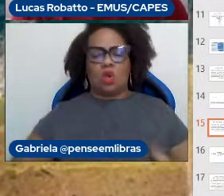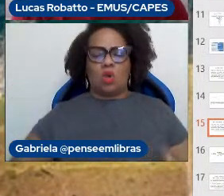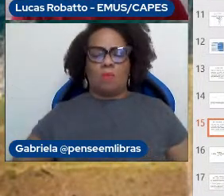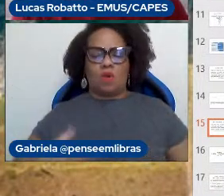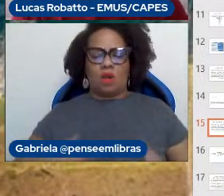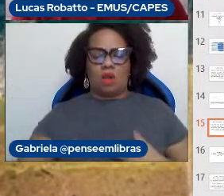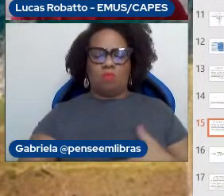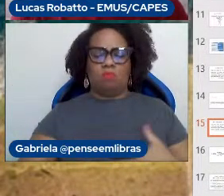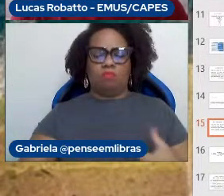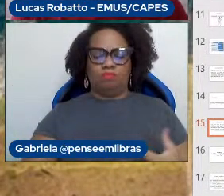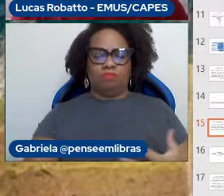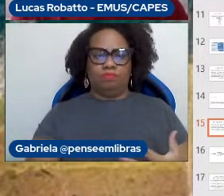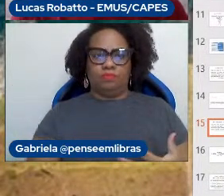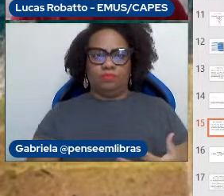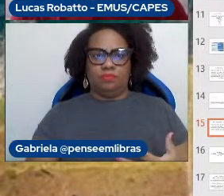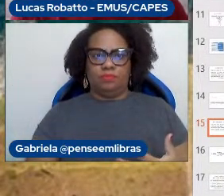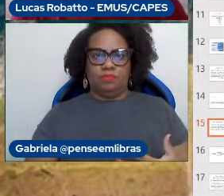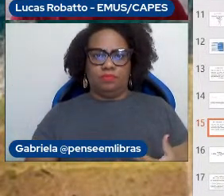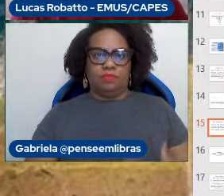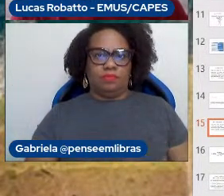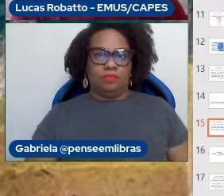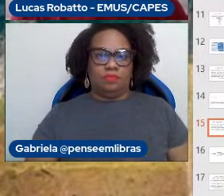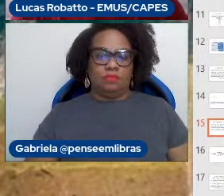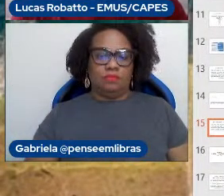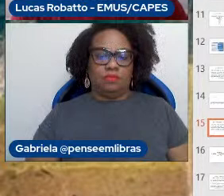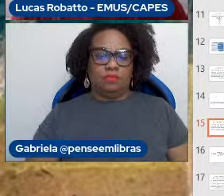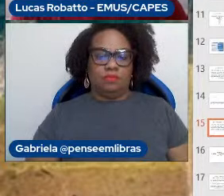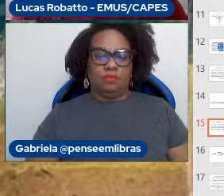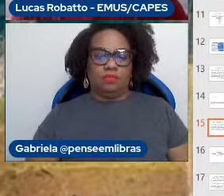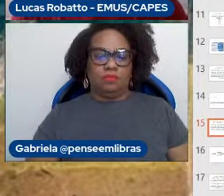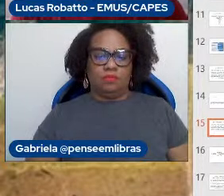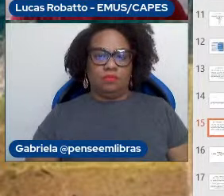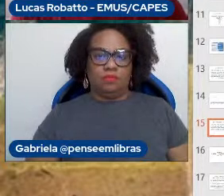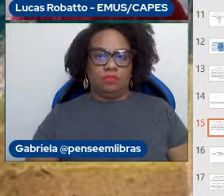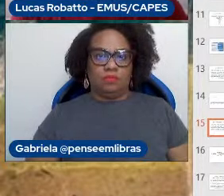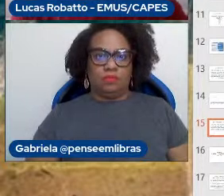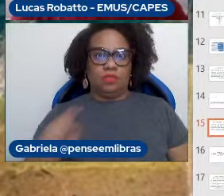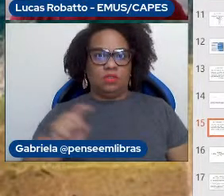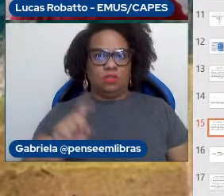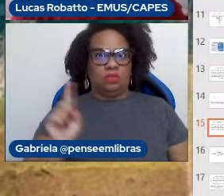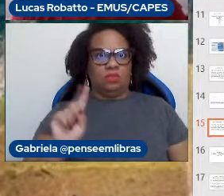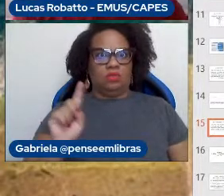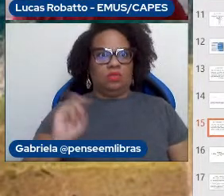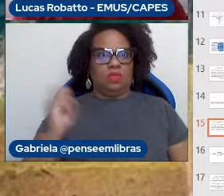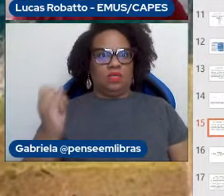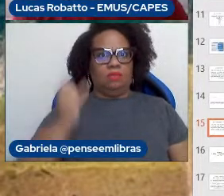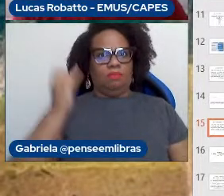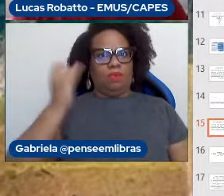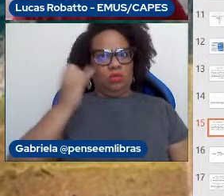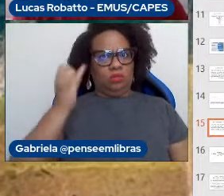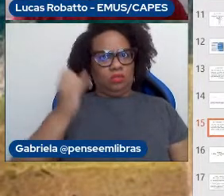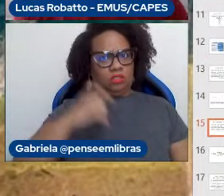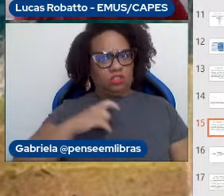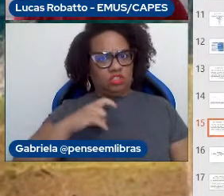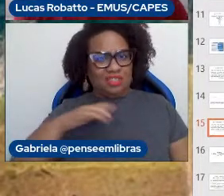isso não é algo que é considerado como relevante ainda no geral para músicos.